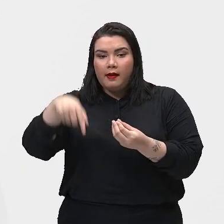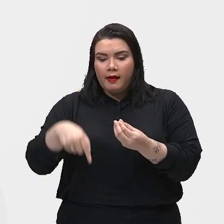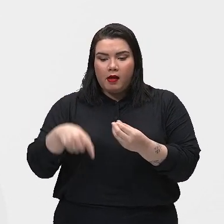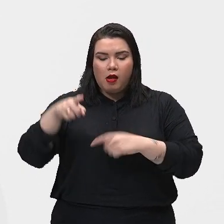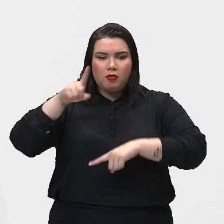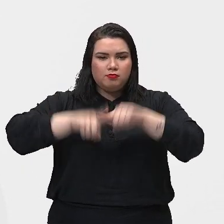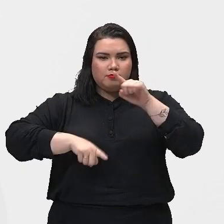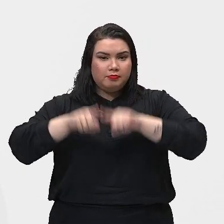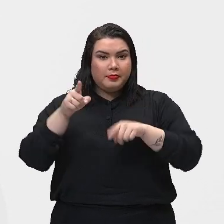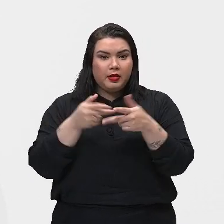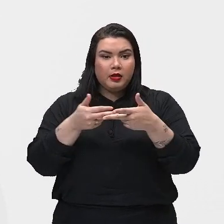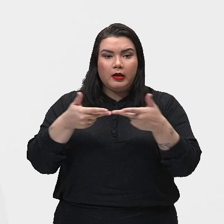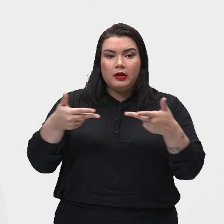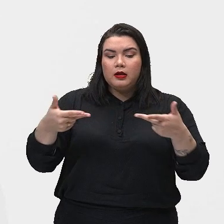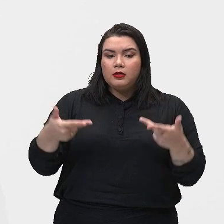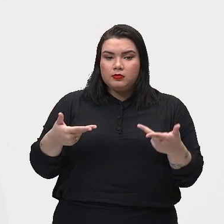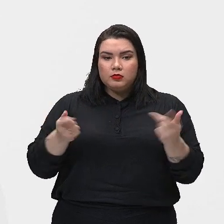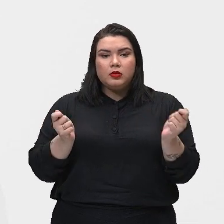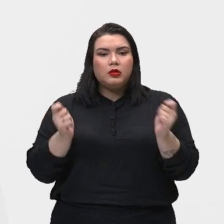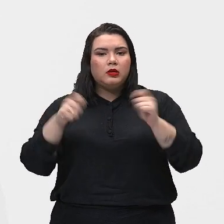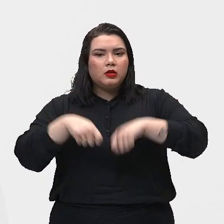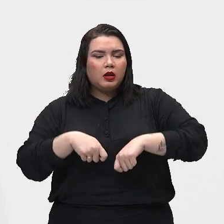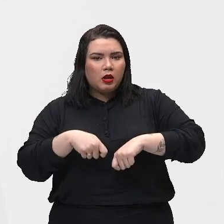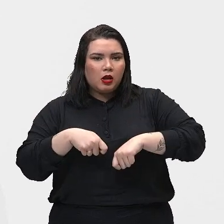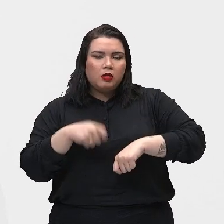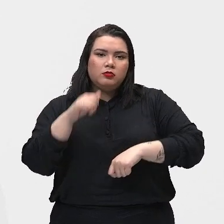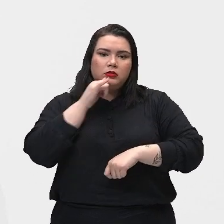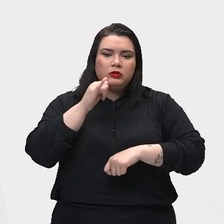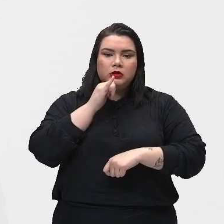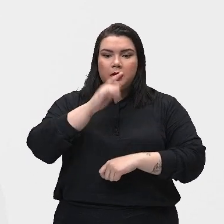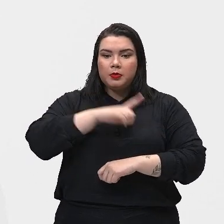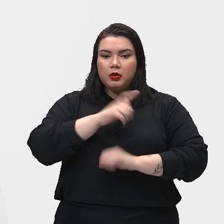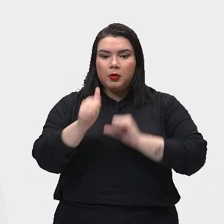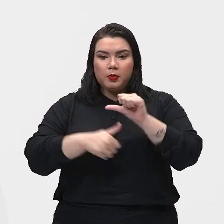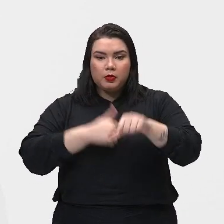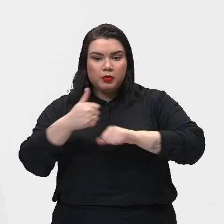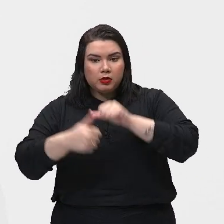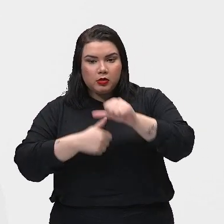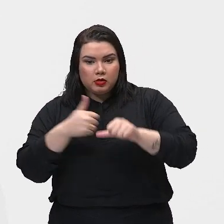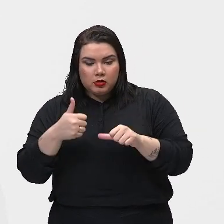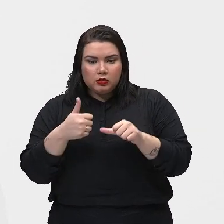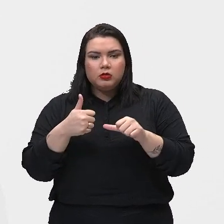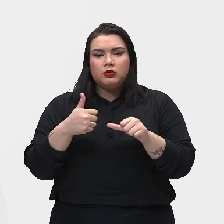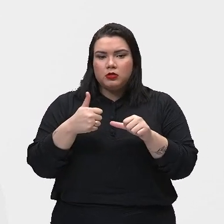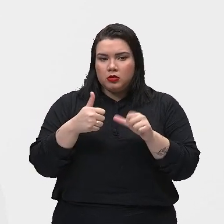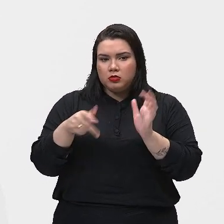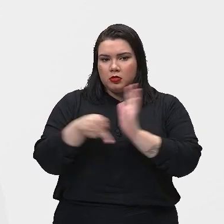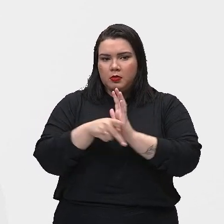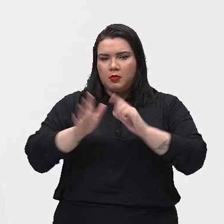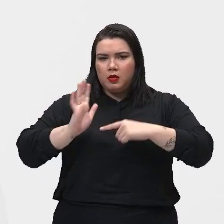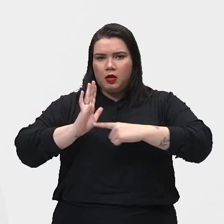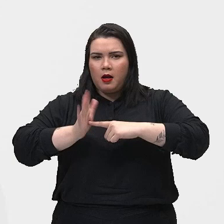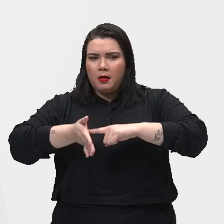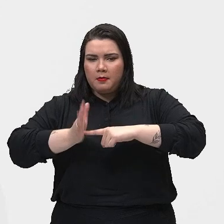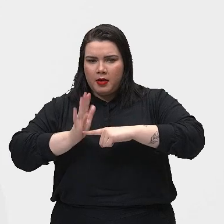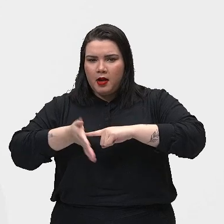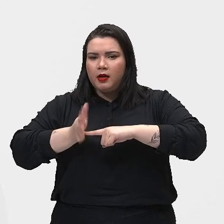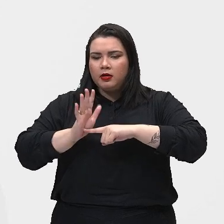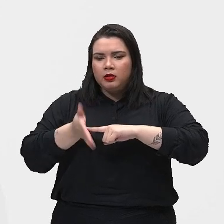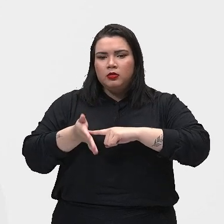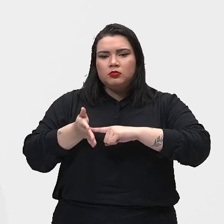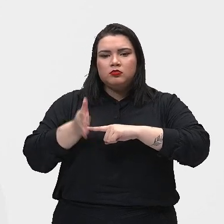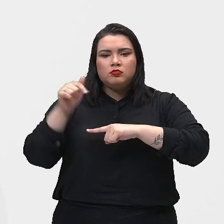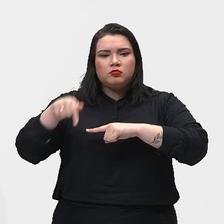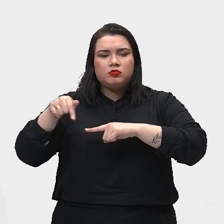instrumentos capazes de alterar e multiplicar as forças. Em